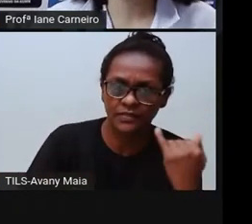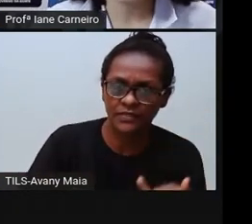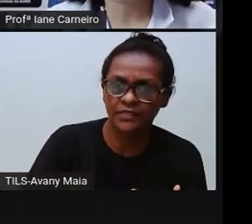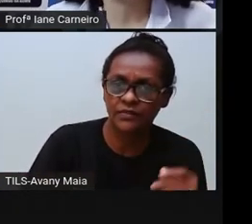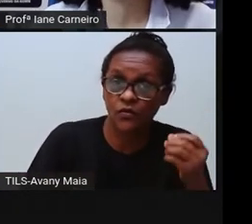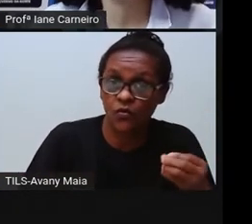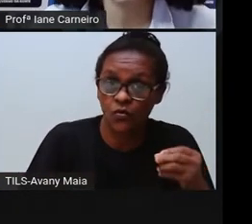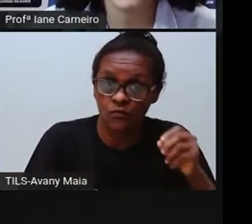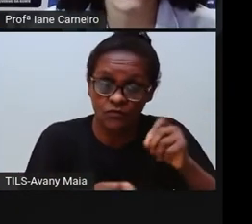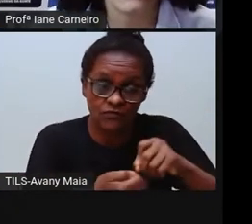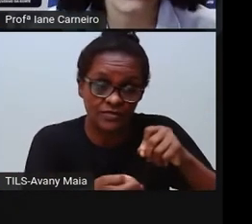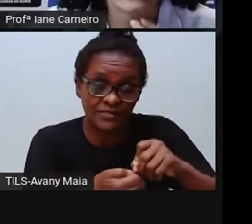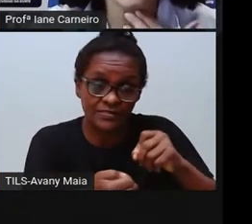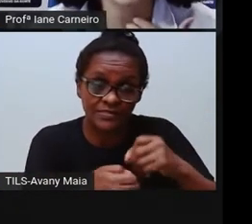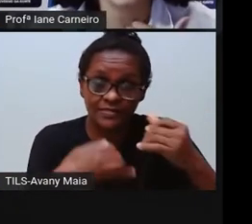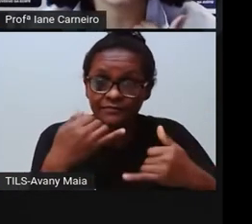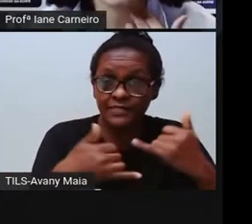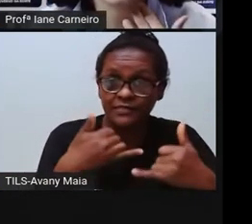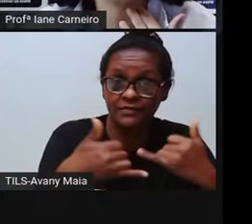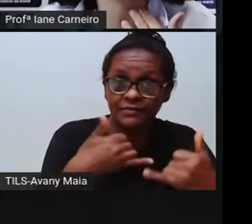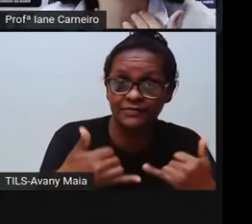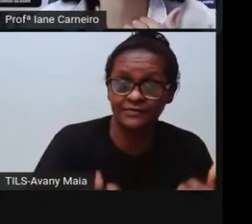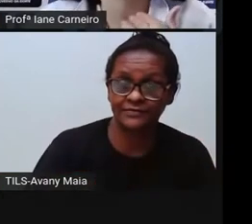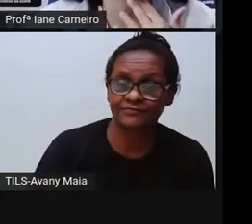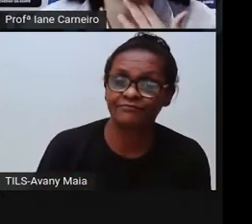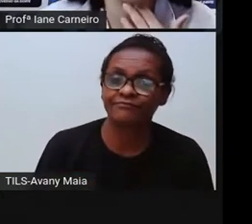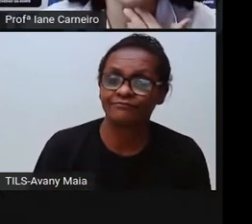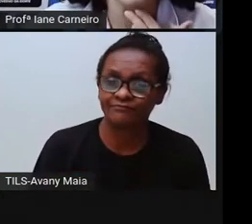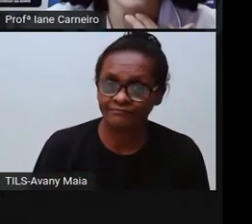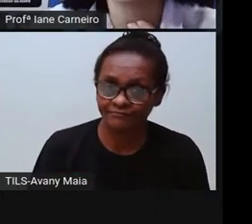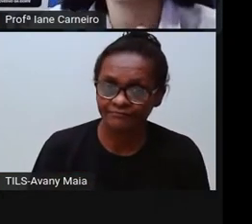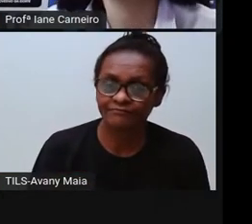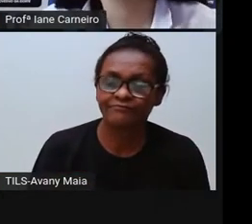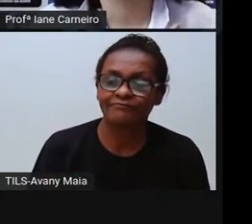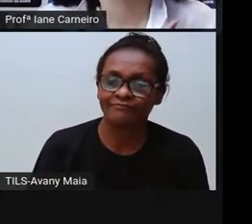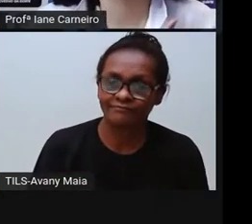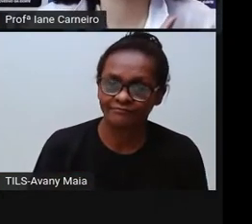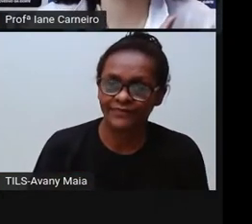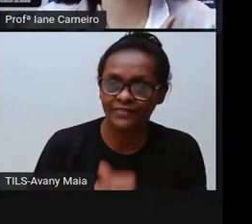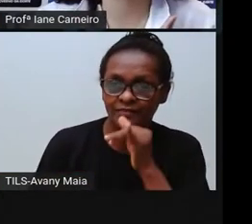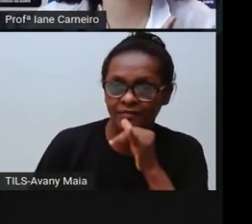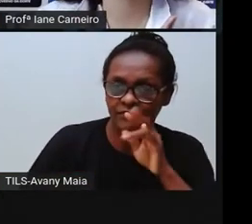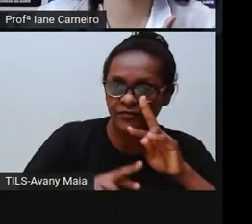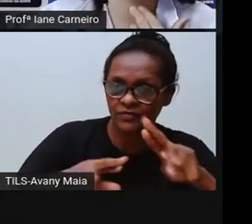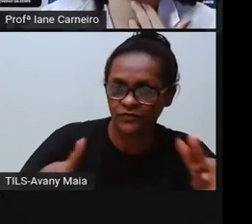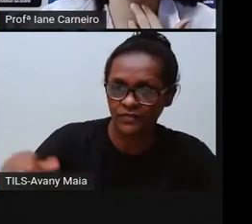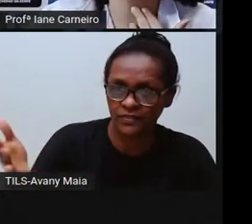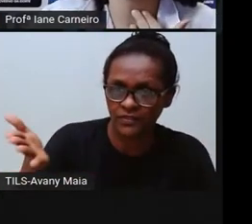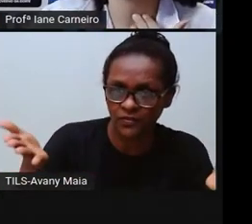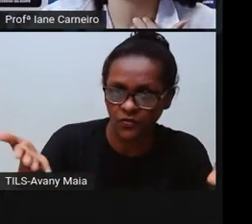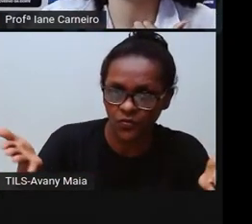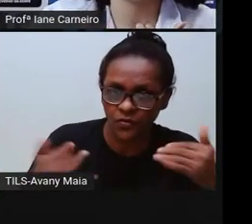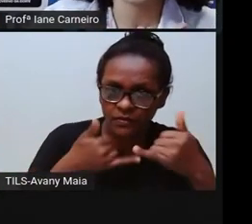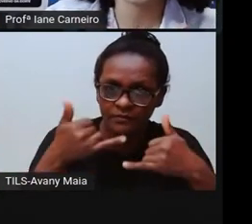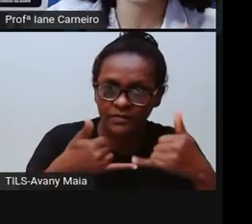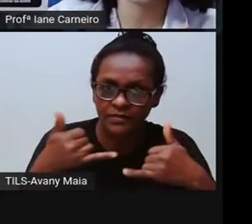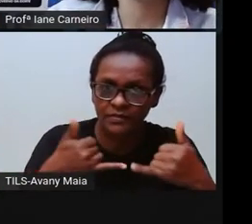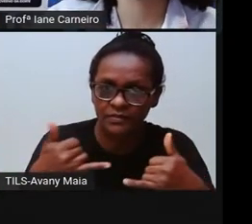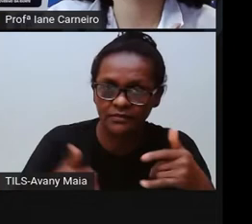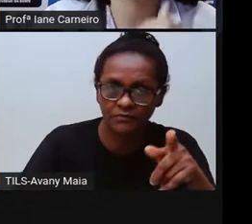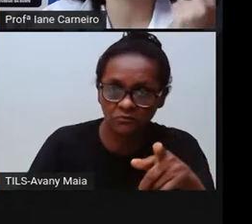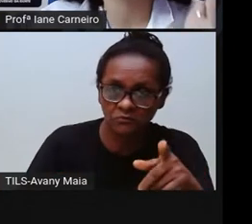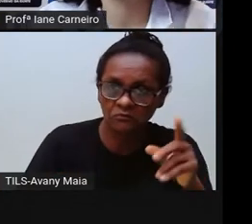uma lista de brinquedos. Aí eu trouxe aqui outros brinquedos da atualidade, né? Então, tem aí esse palpite que a Pró falou,